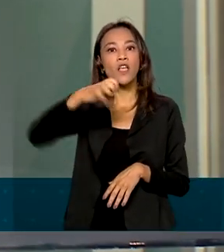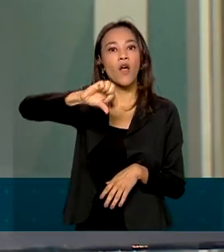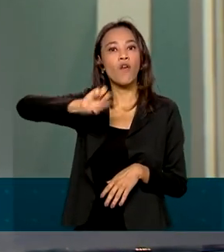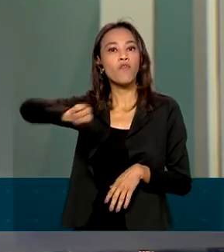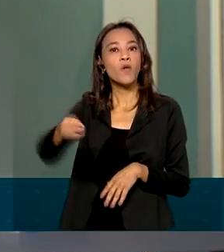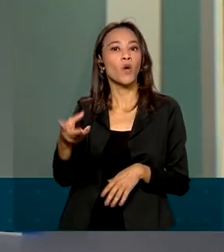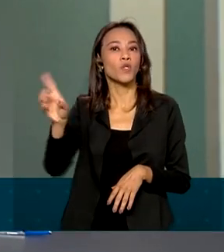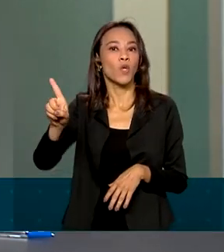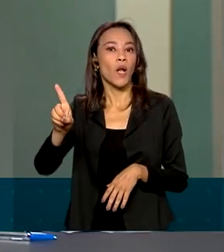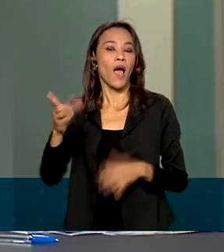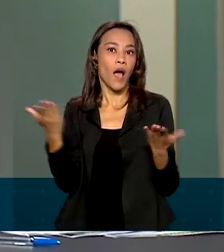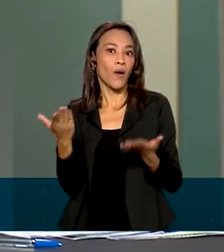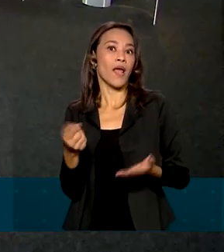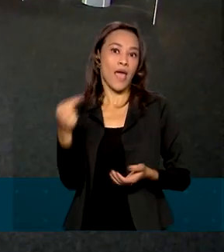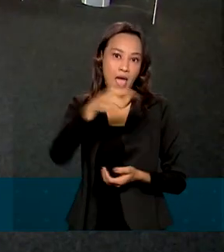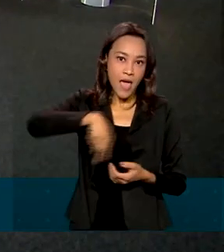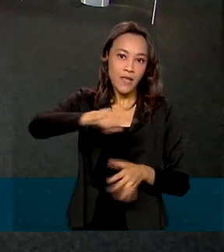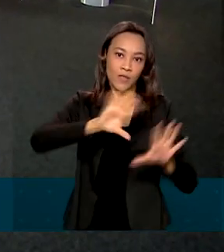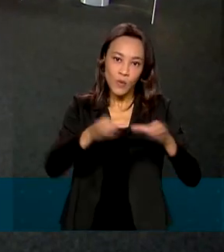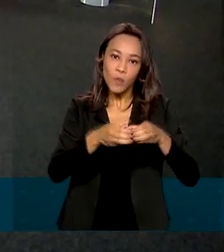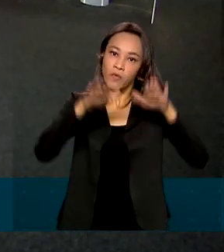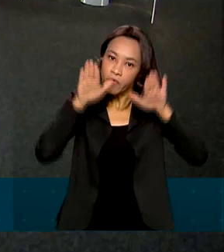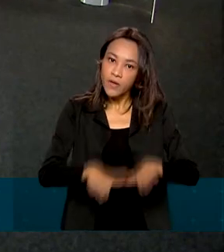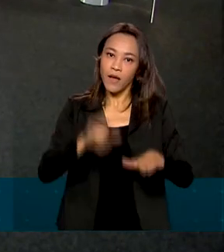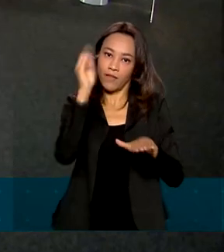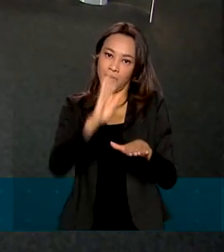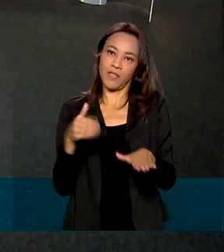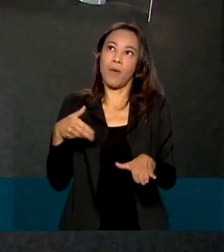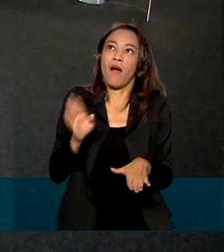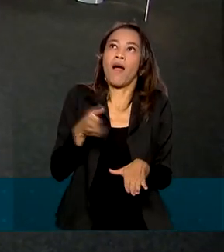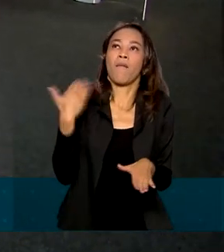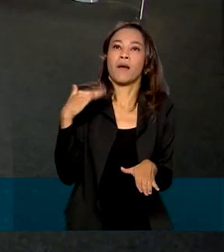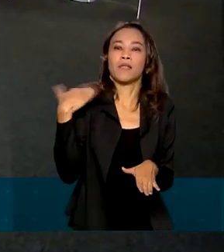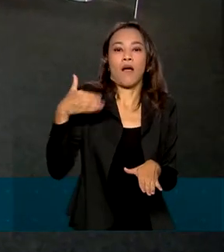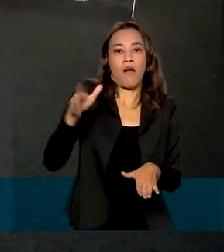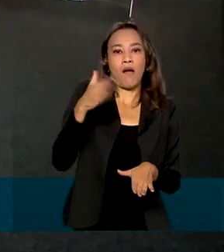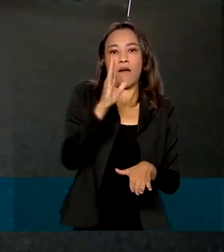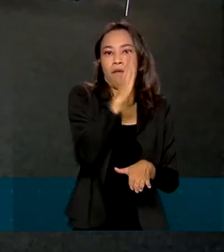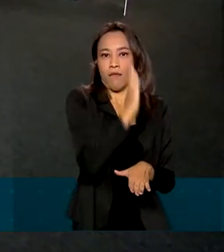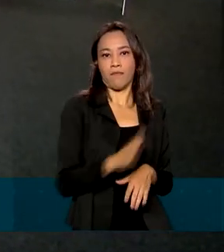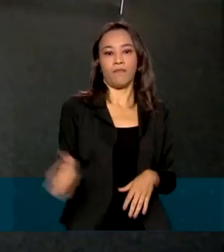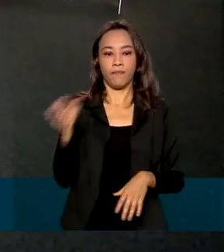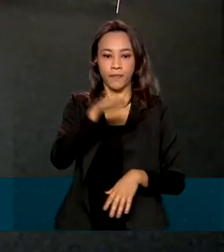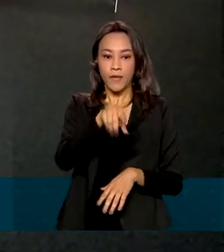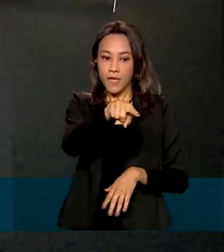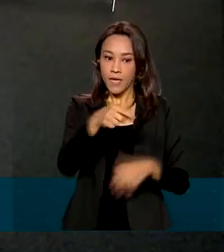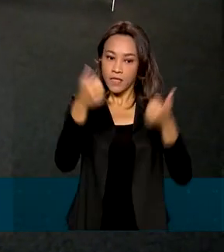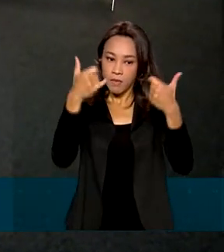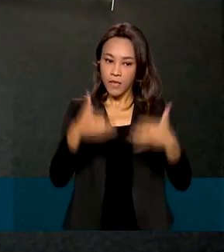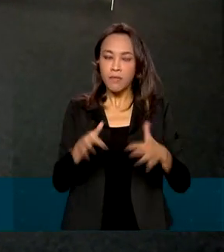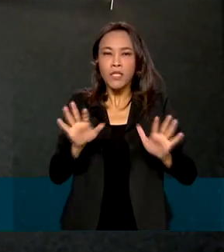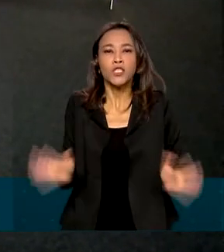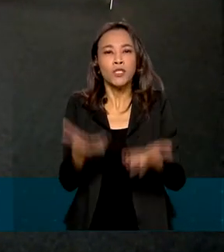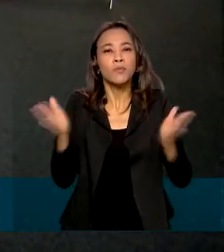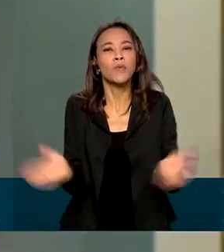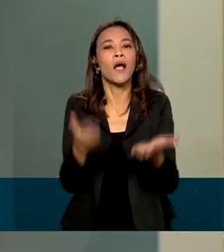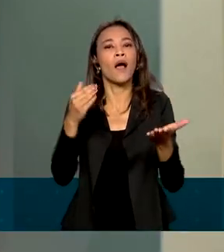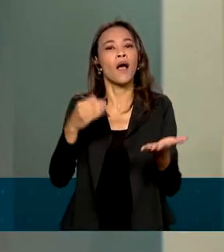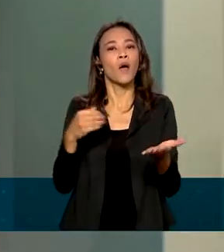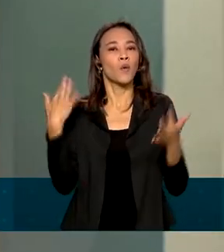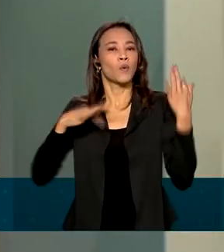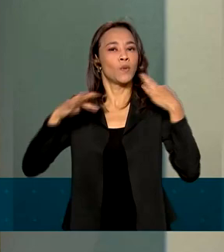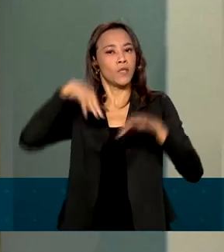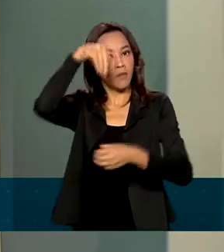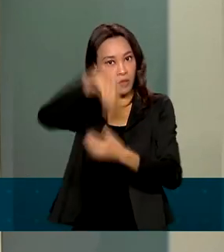e esse pessoal ficar aqui dentro. Uma das campanhas do Ministério do Turismo para estimular o turismo interno é a viagem pelo Brasil.